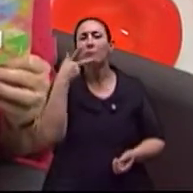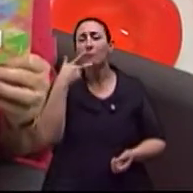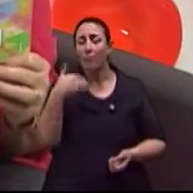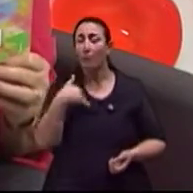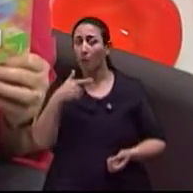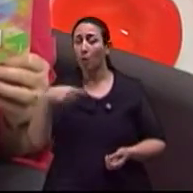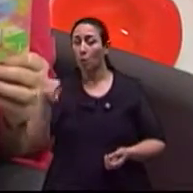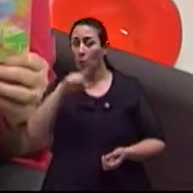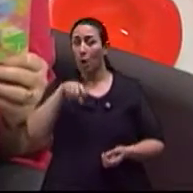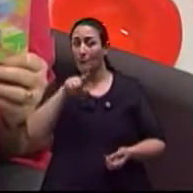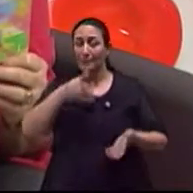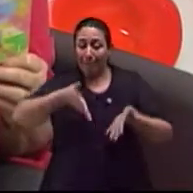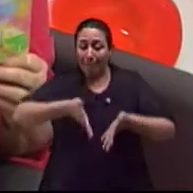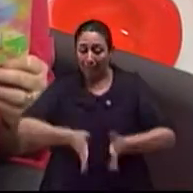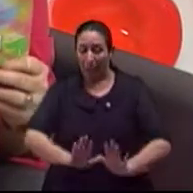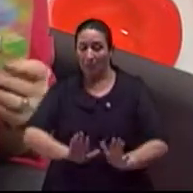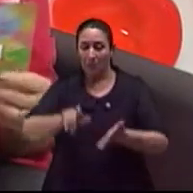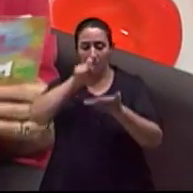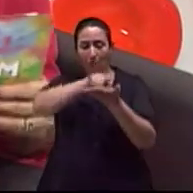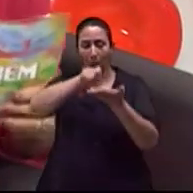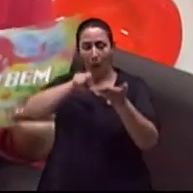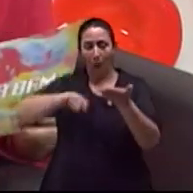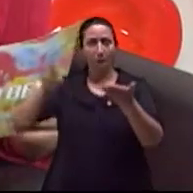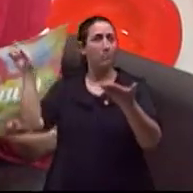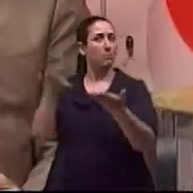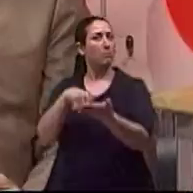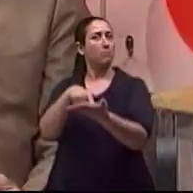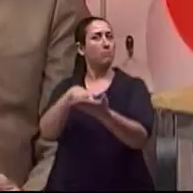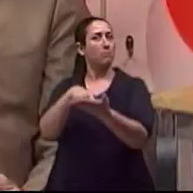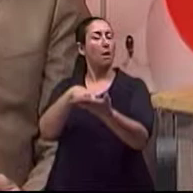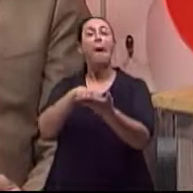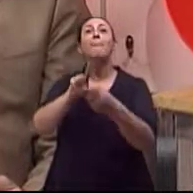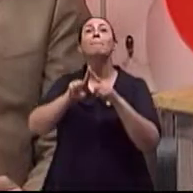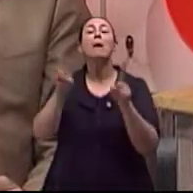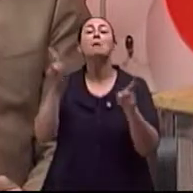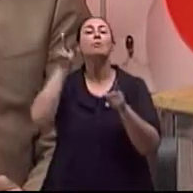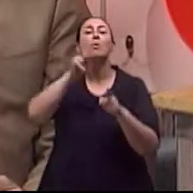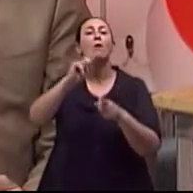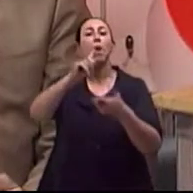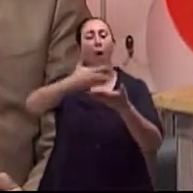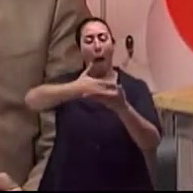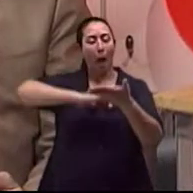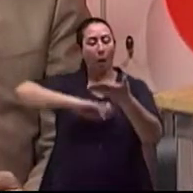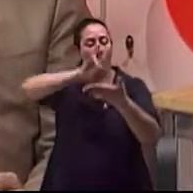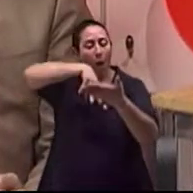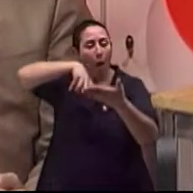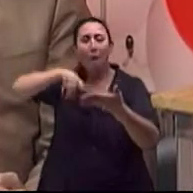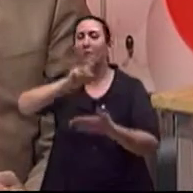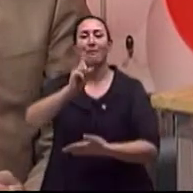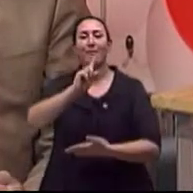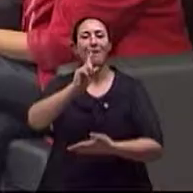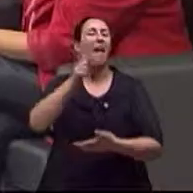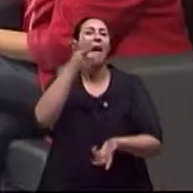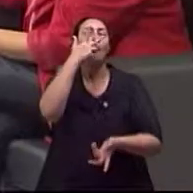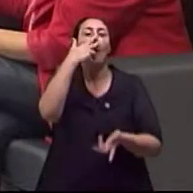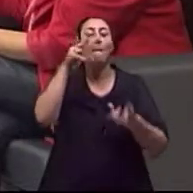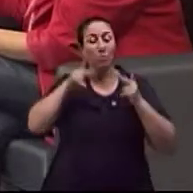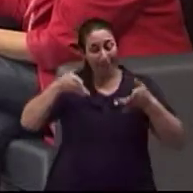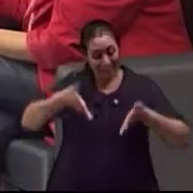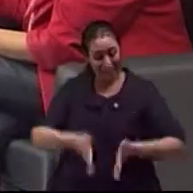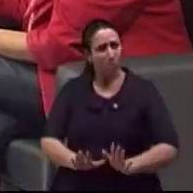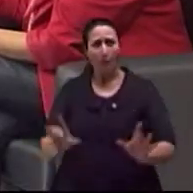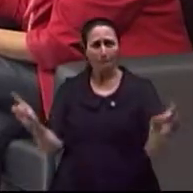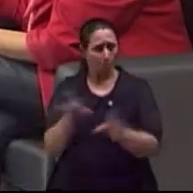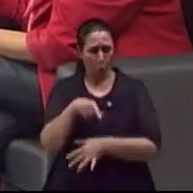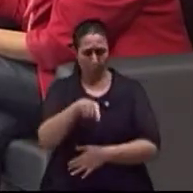pronta quando nasce Só que a gente não abre para ler Porque o destino está feito É uma certa acomodação dizer que tudo foi